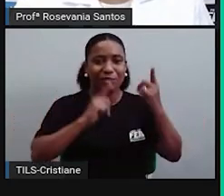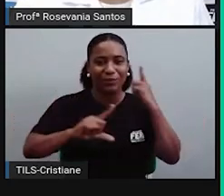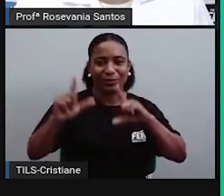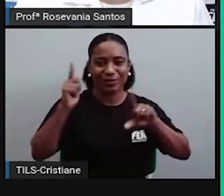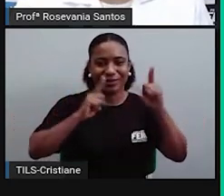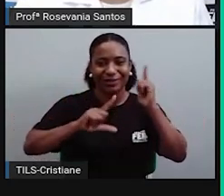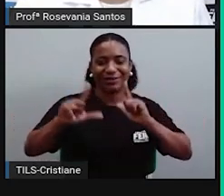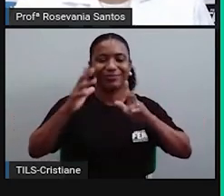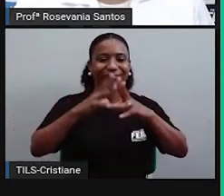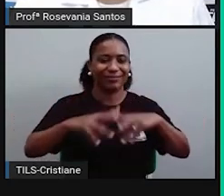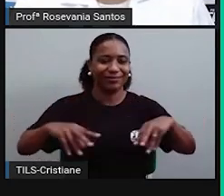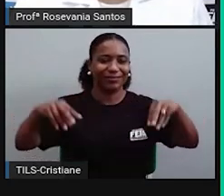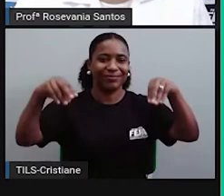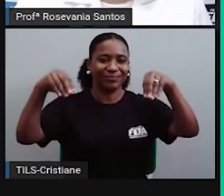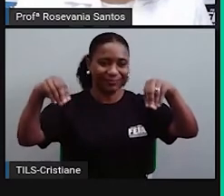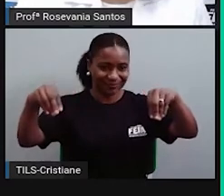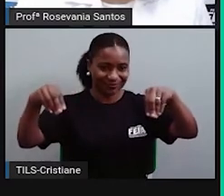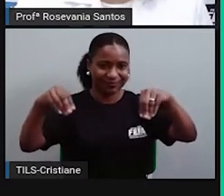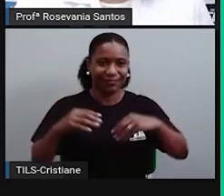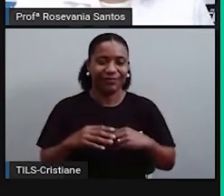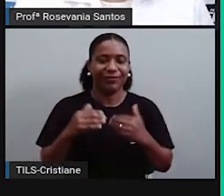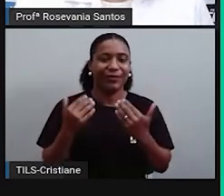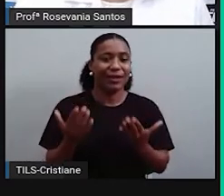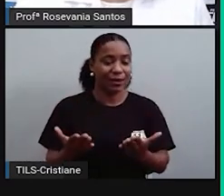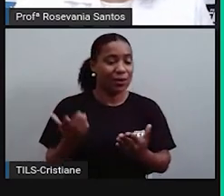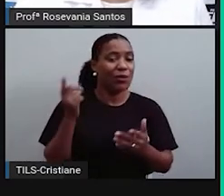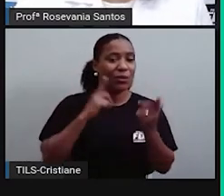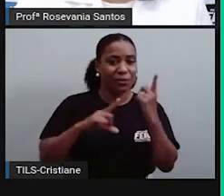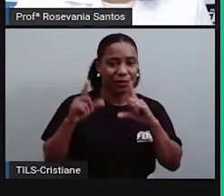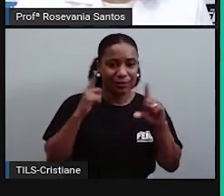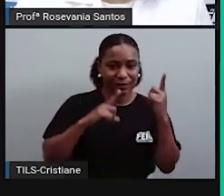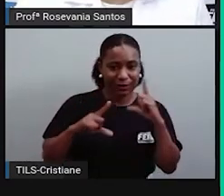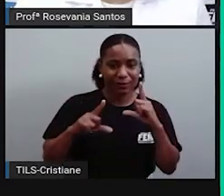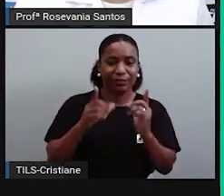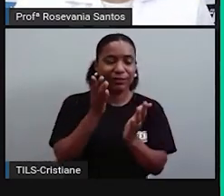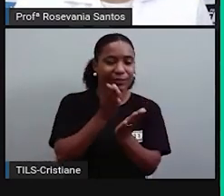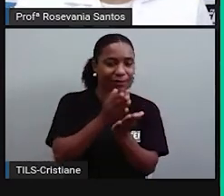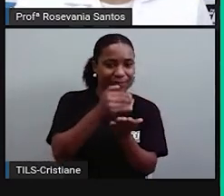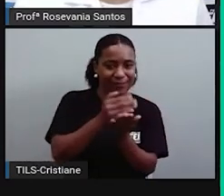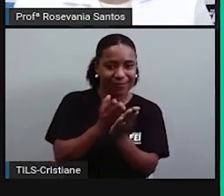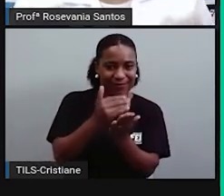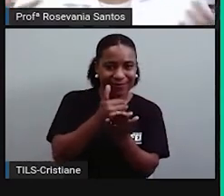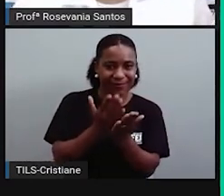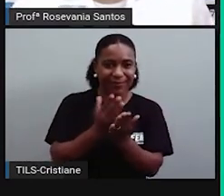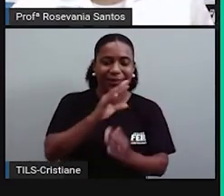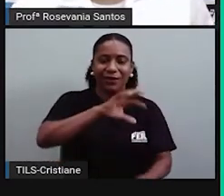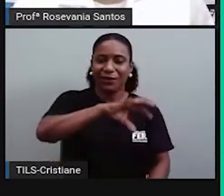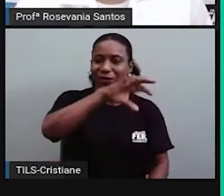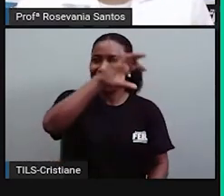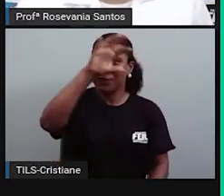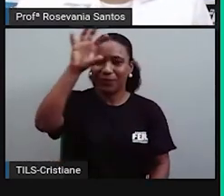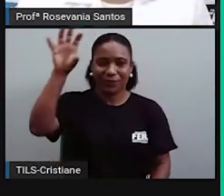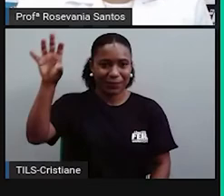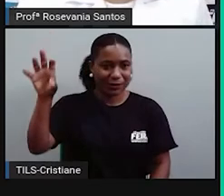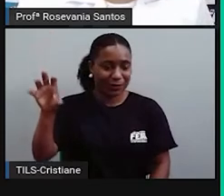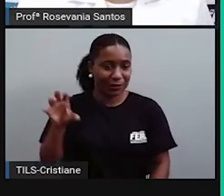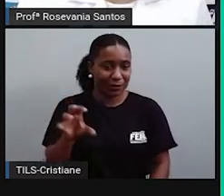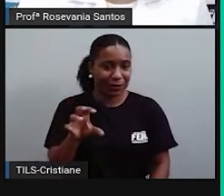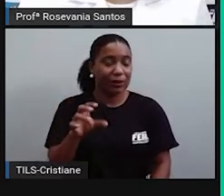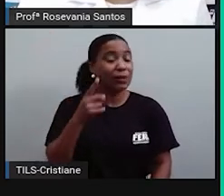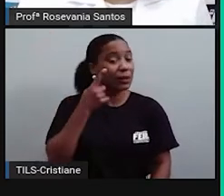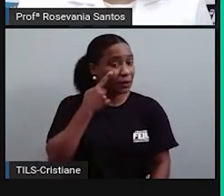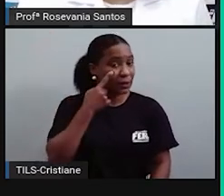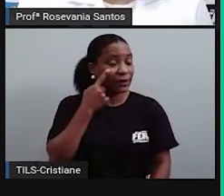não existiam. E os espaços que já existiam passaram a ser divididos. Claro que isso deu um critério, né? Levando em consideração